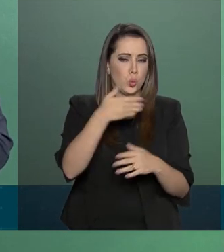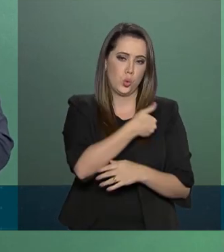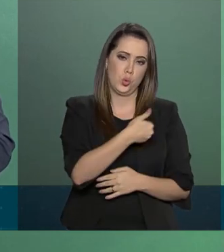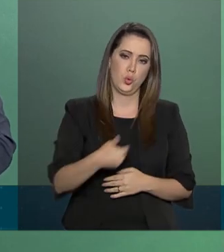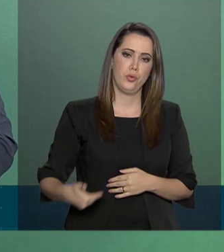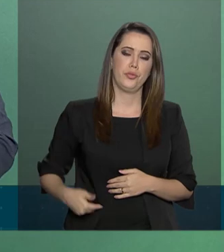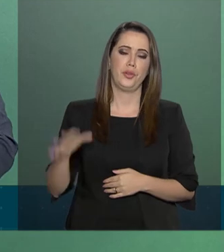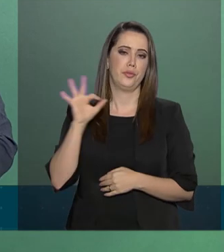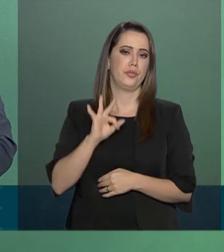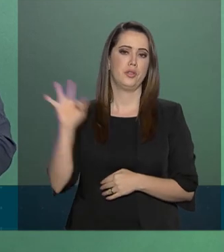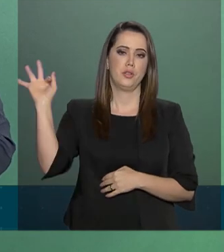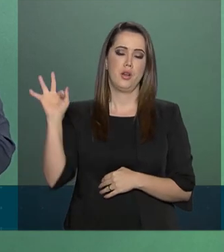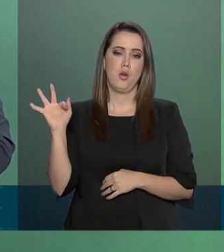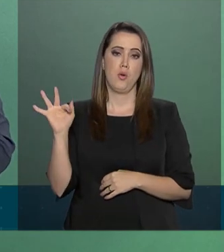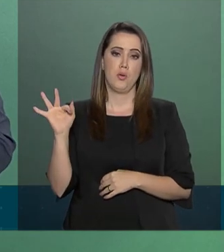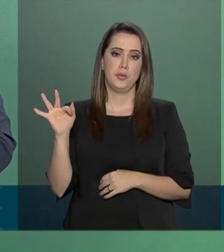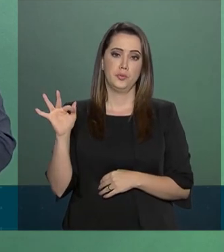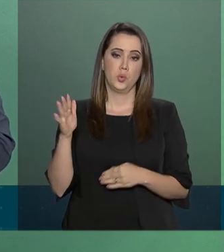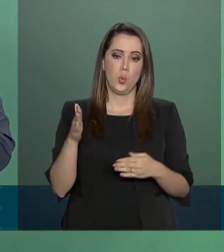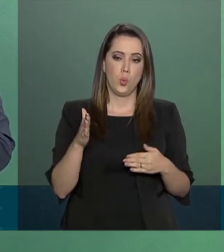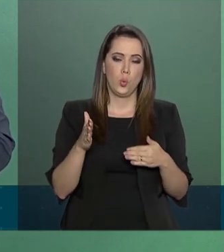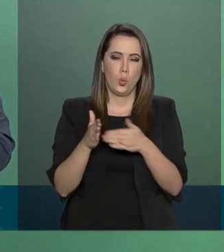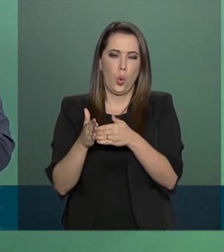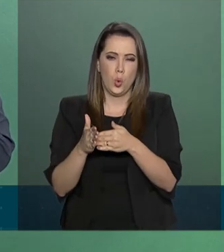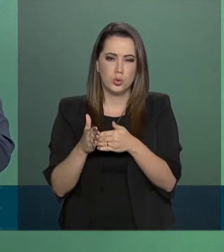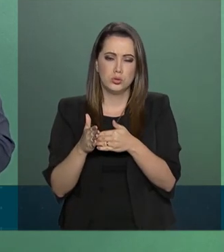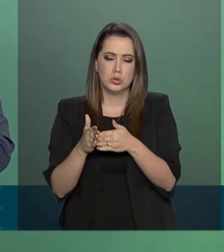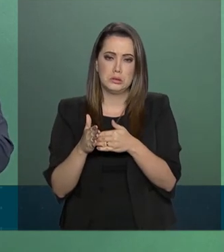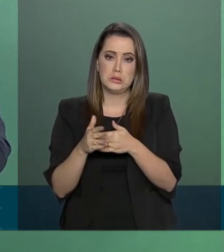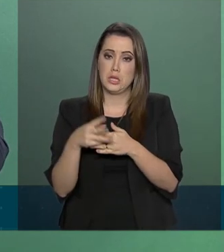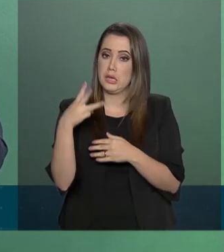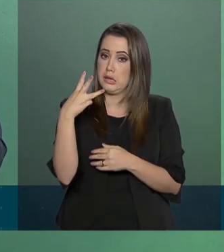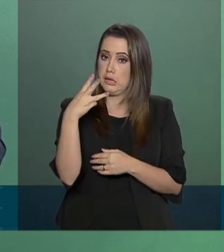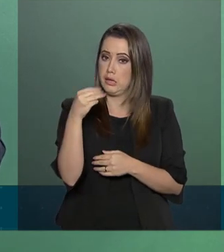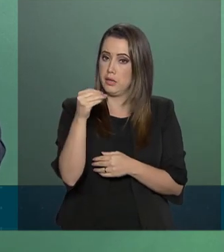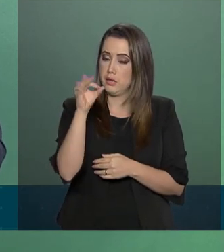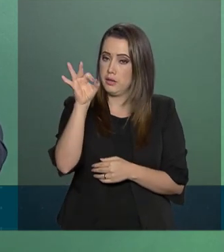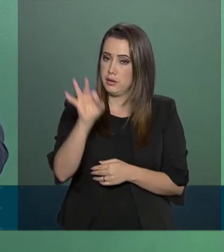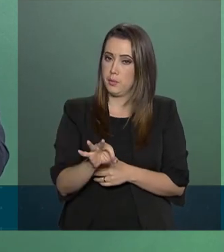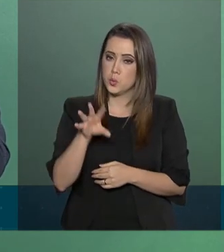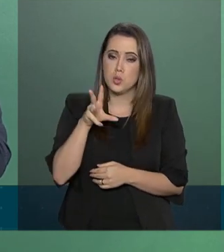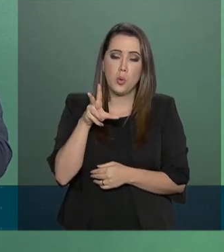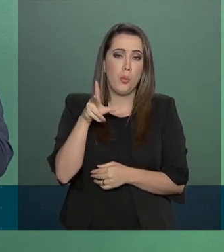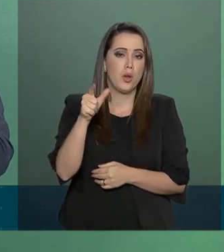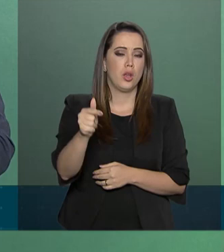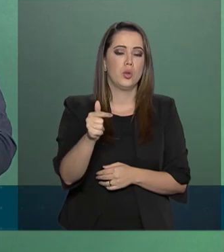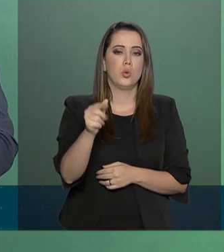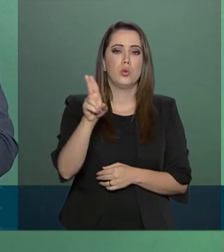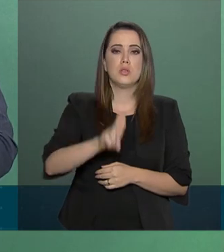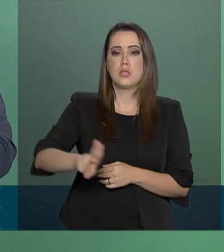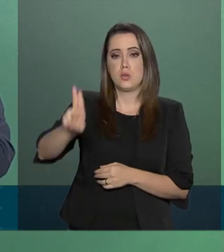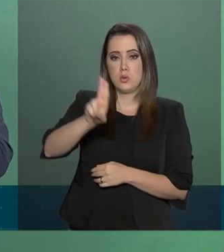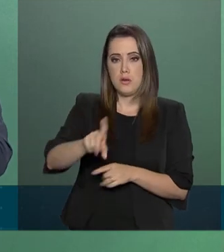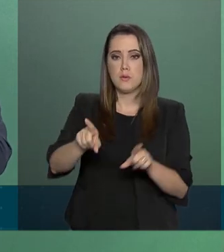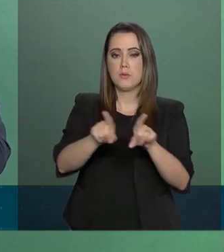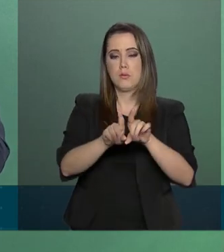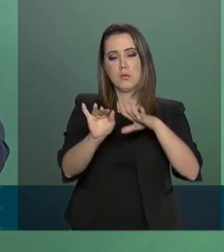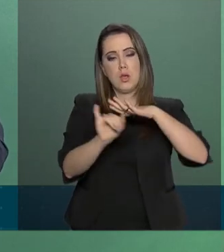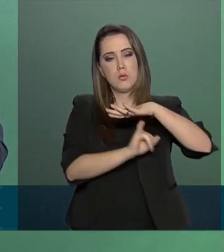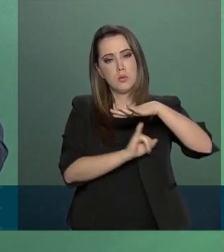pública federal. O bloqueio foi de 30% para todas as instituições.